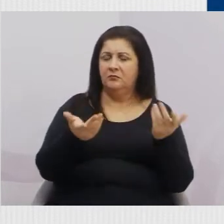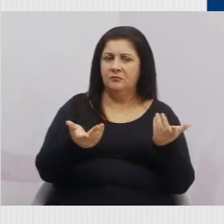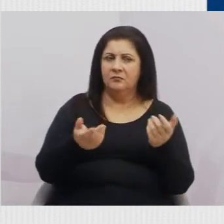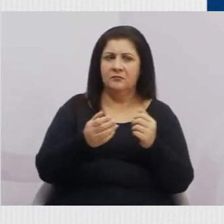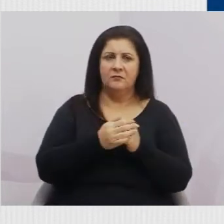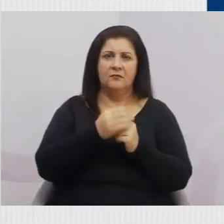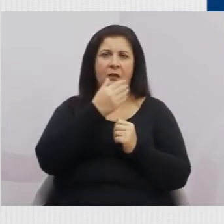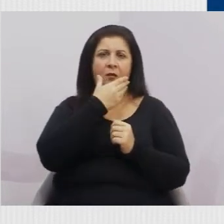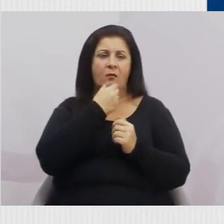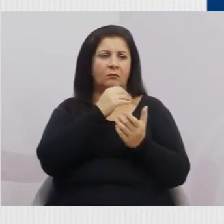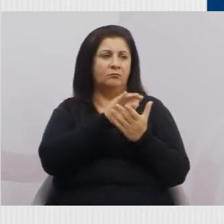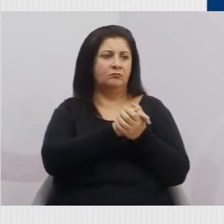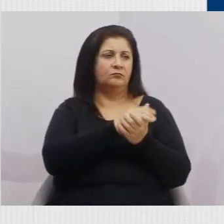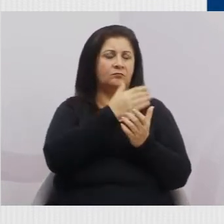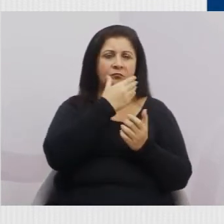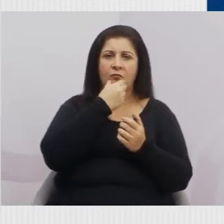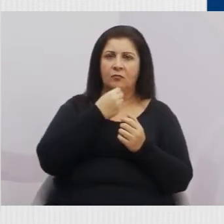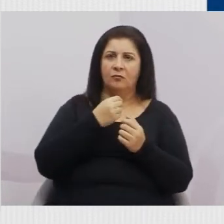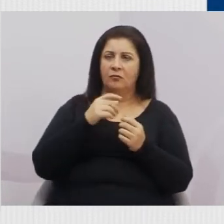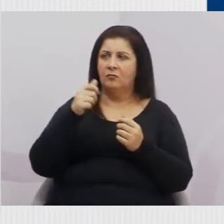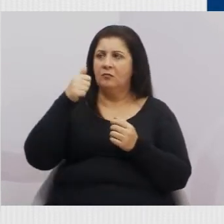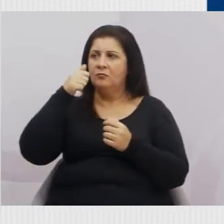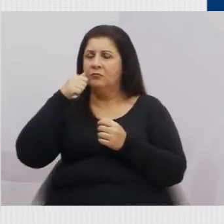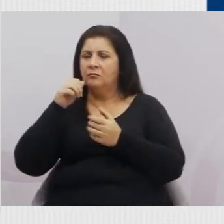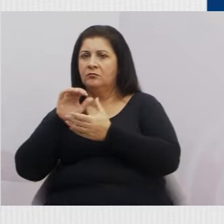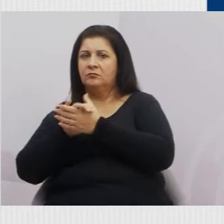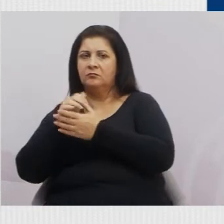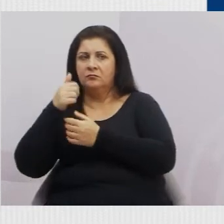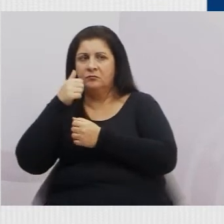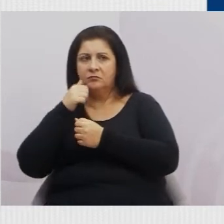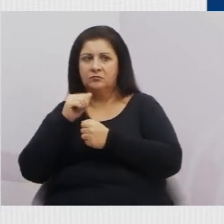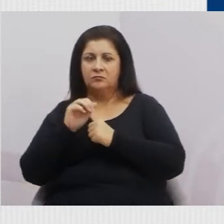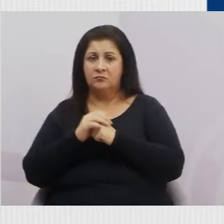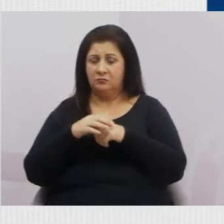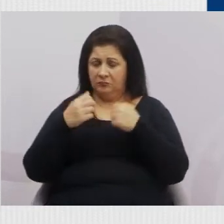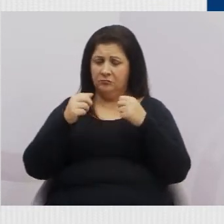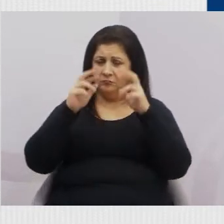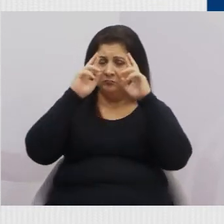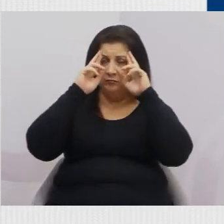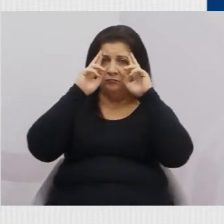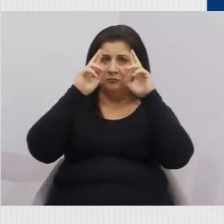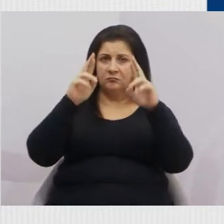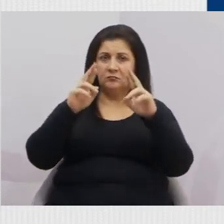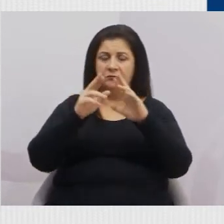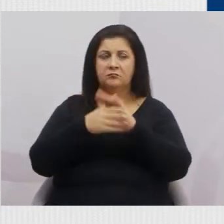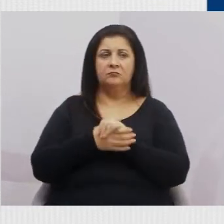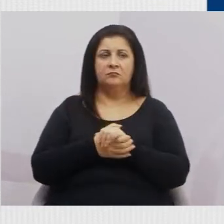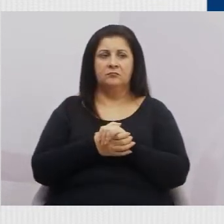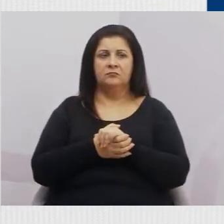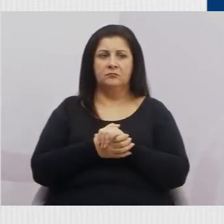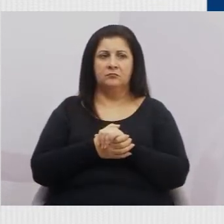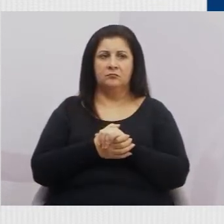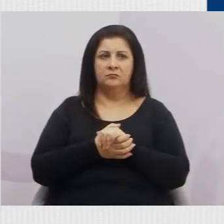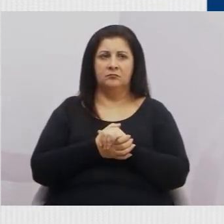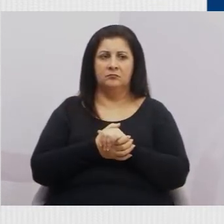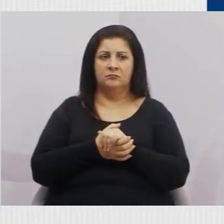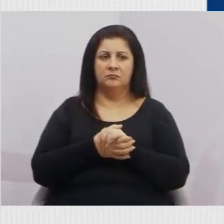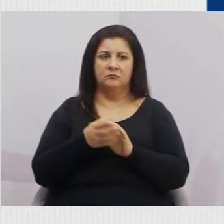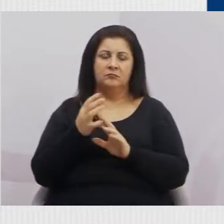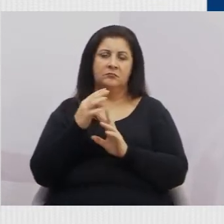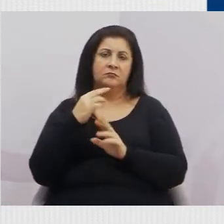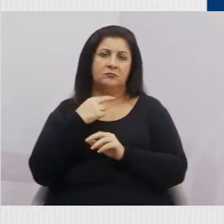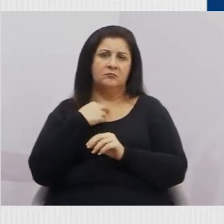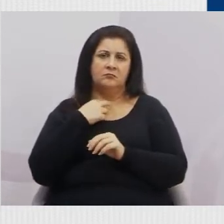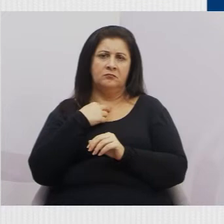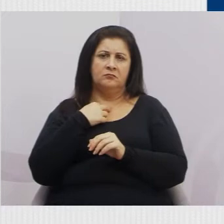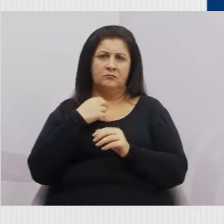com homem, mulher com mulher, elas precisam ser respeitadas. Elas não podem e não devem